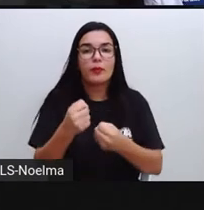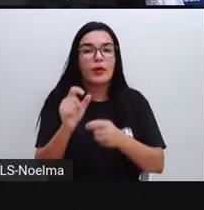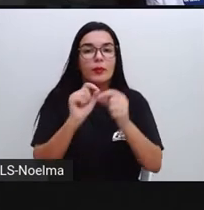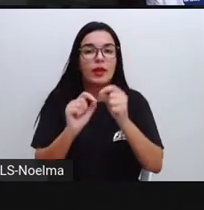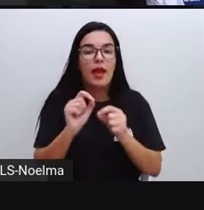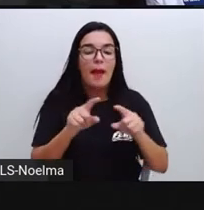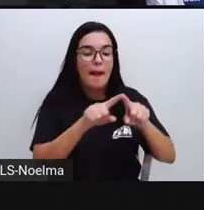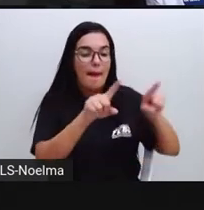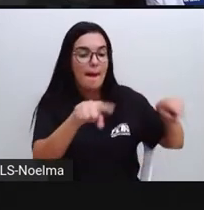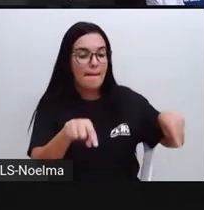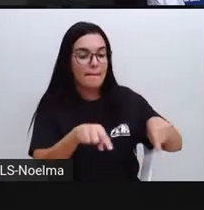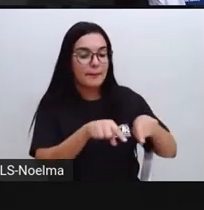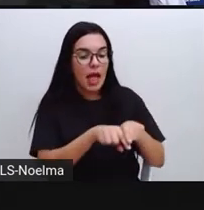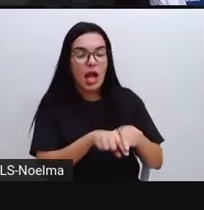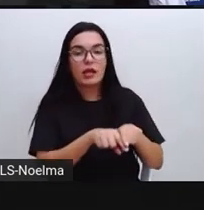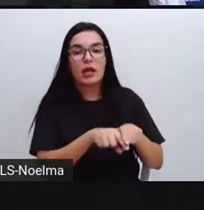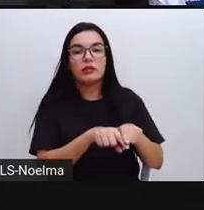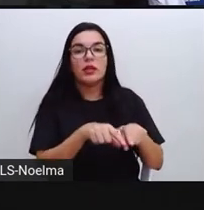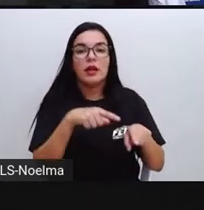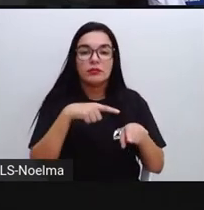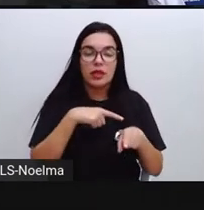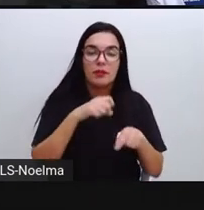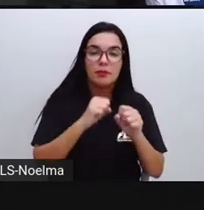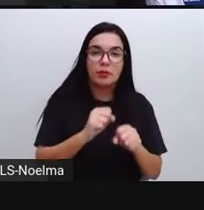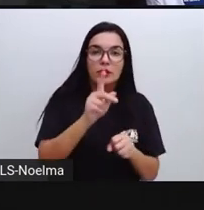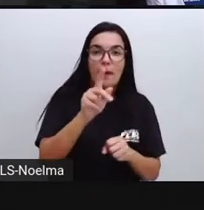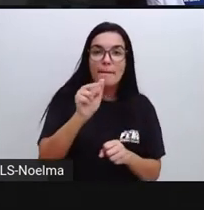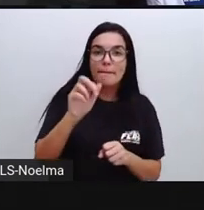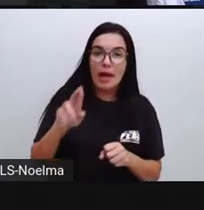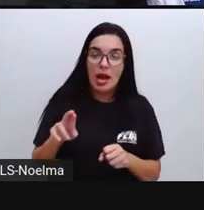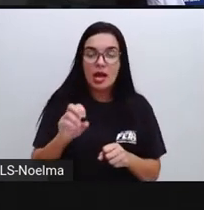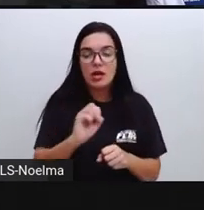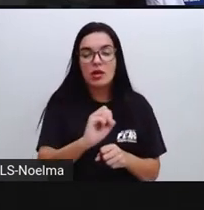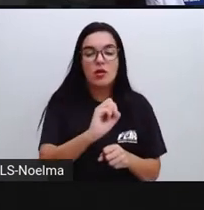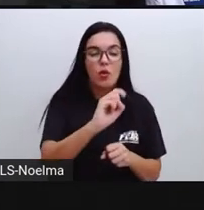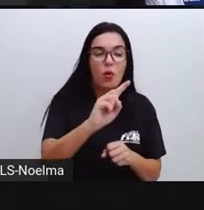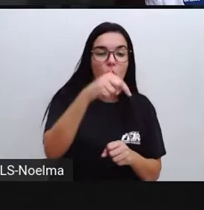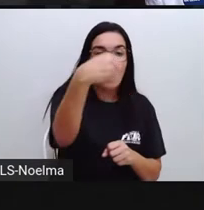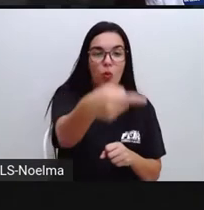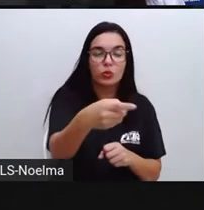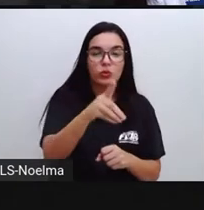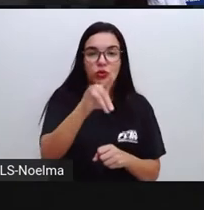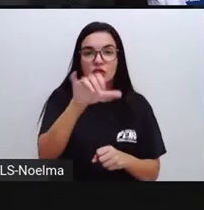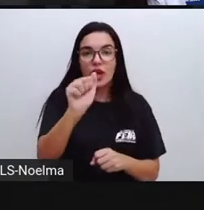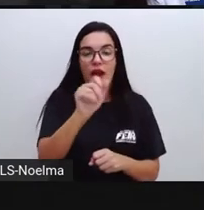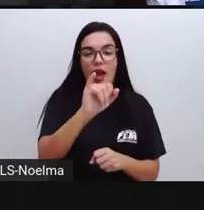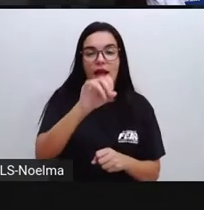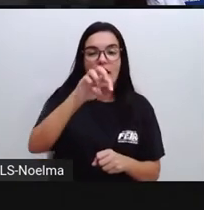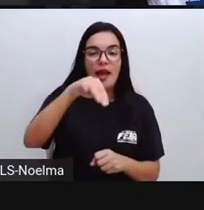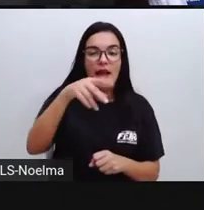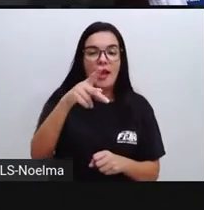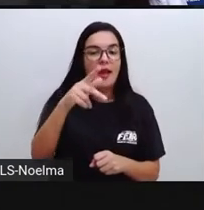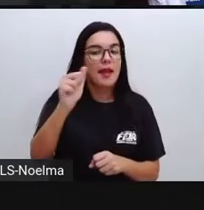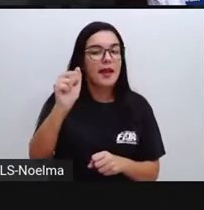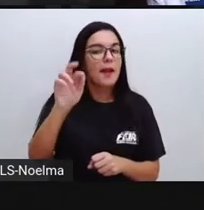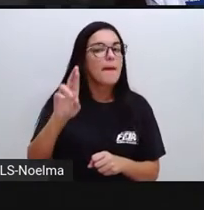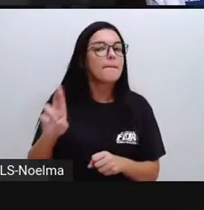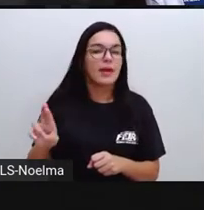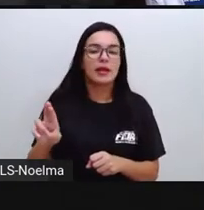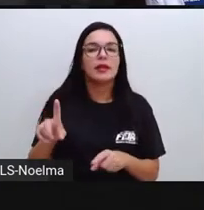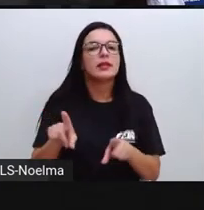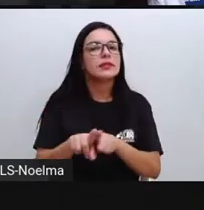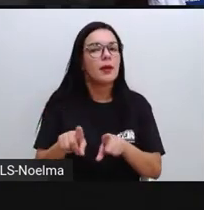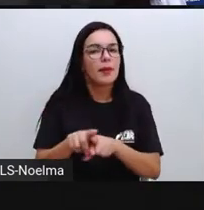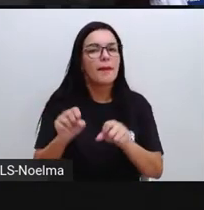para e ímpar, né? Por dias aí. Outra forma também, a reestruturação rodoviária, né? Vias